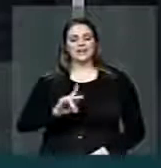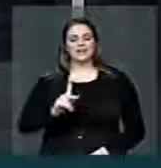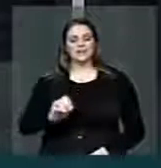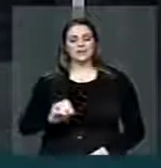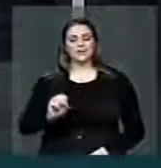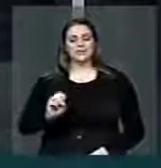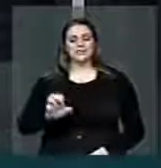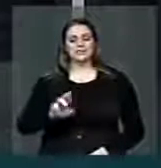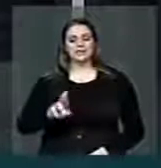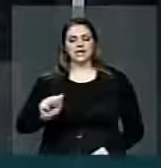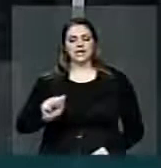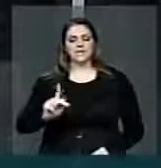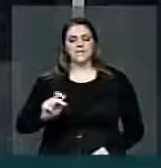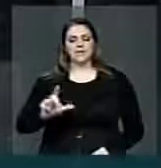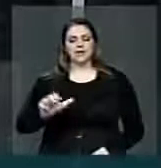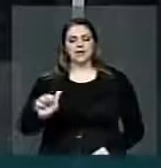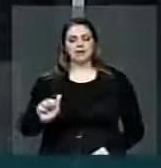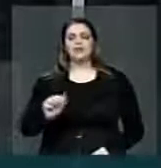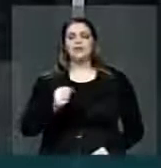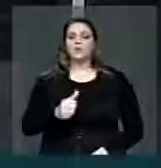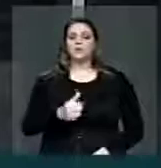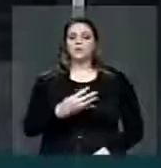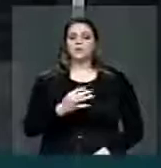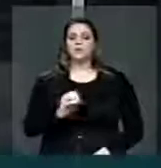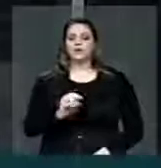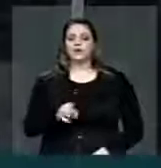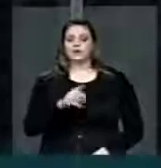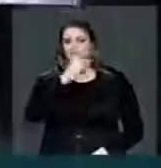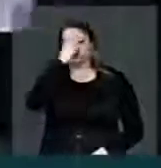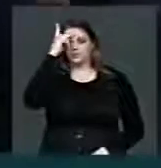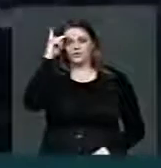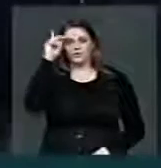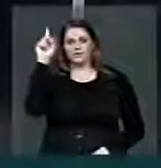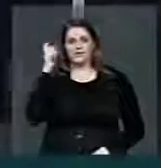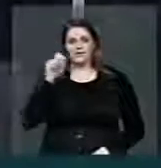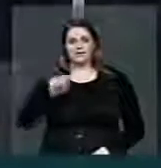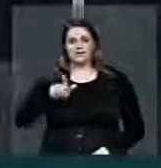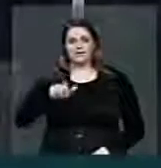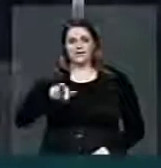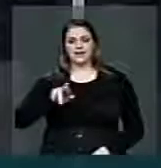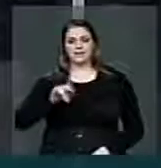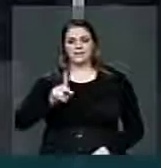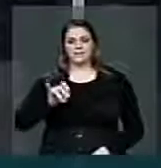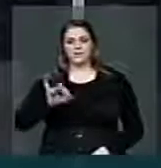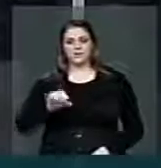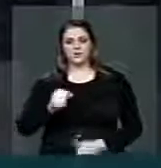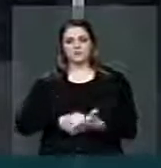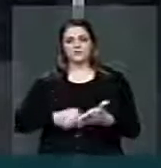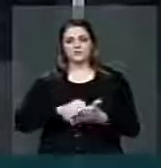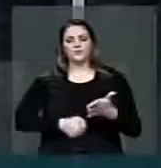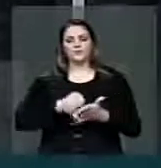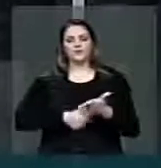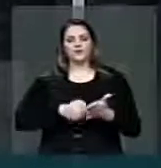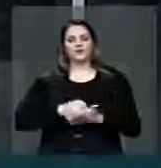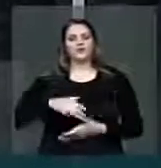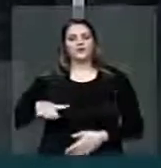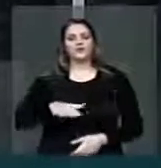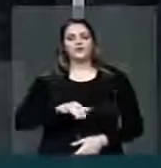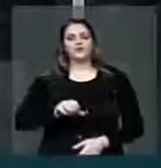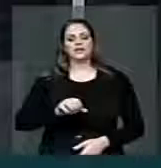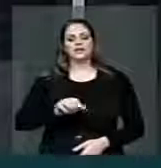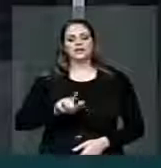40 mil garimpeiros que há mais de 30 anos militam ali no garimpo de Serra Pelada.